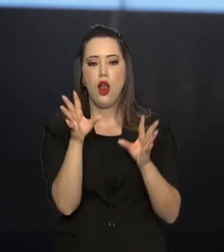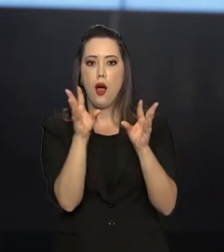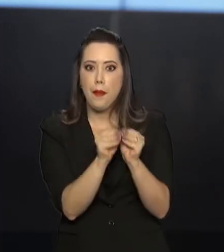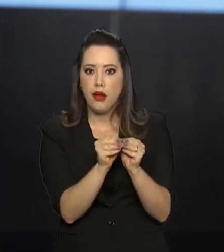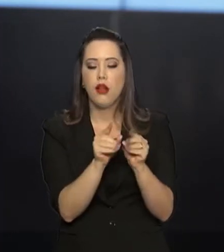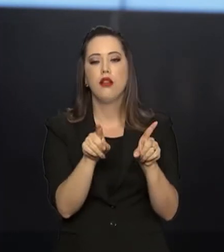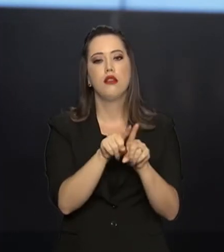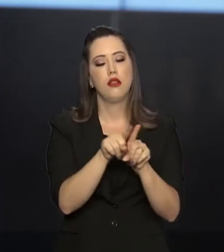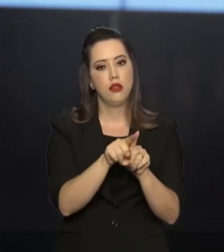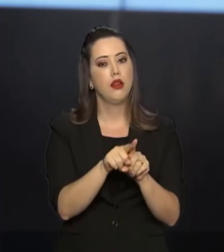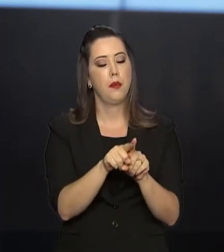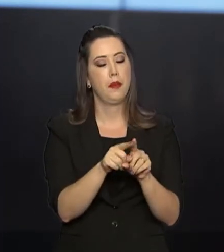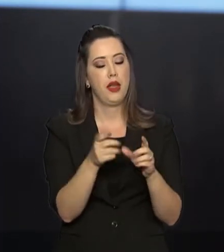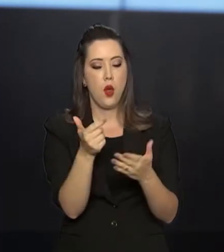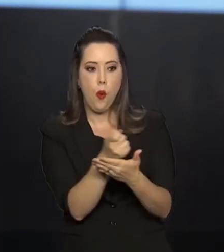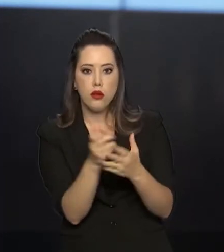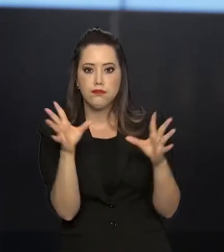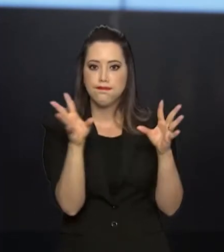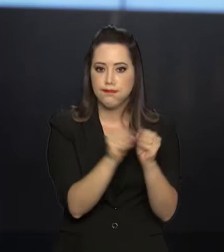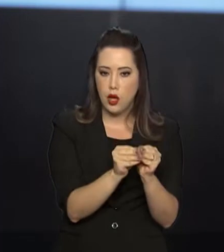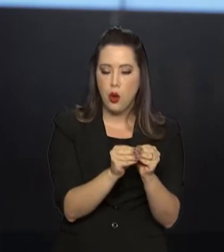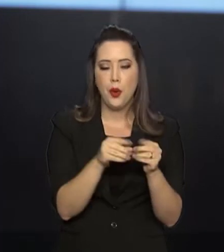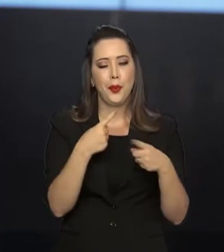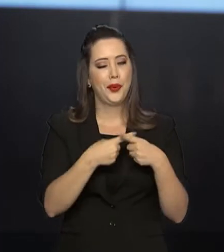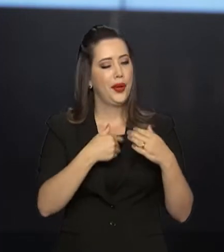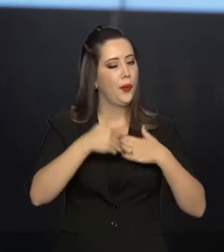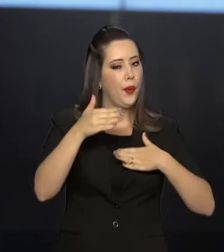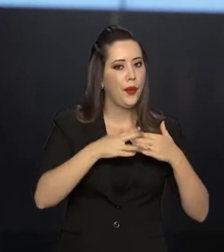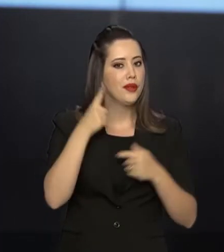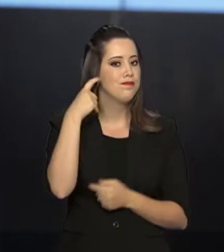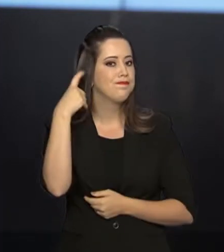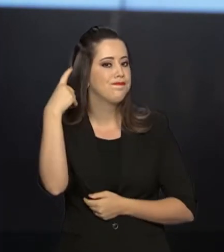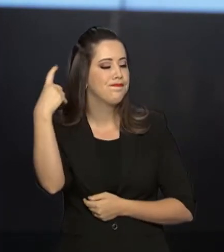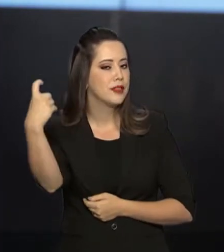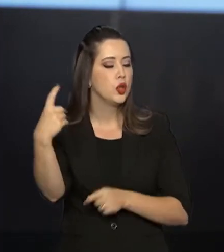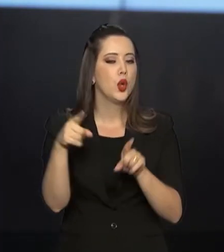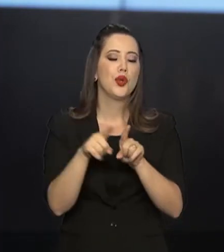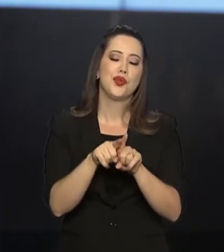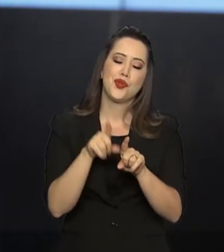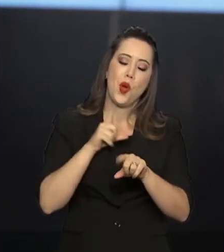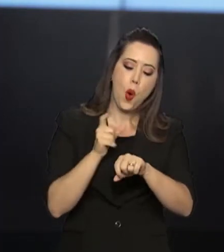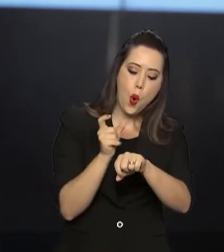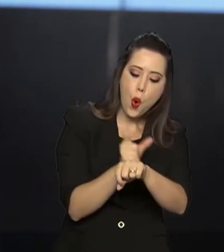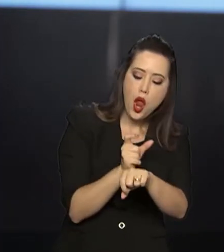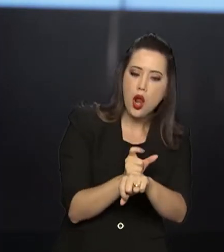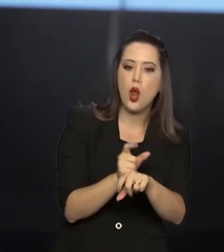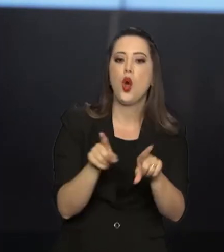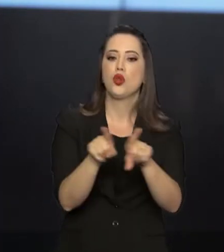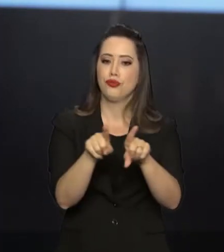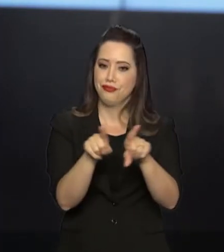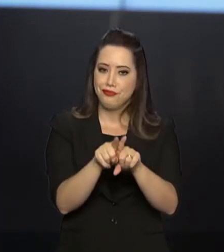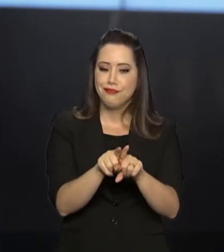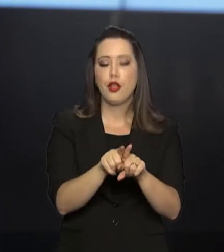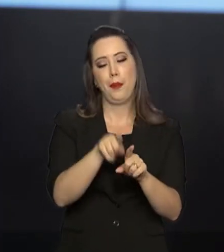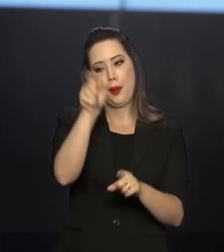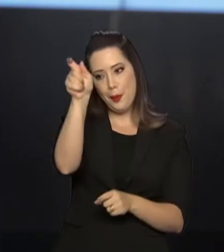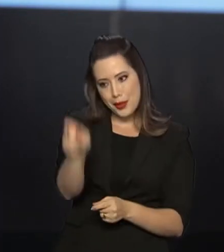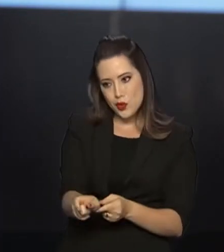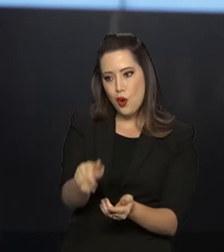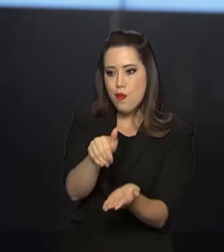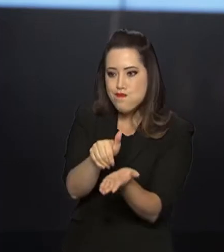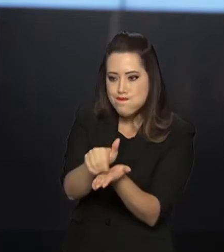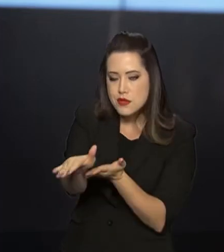se o aparelho está desligado. Caso qualquer som seja emitido por aparelhos eletrônicos, incluindo relógios, o